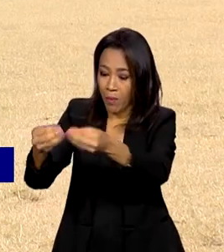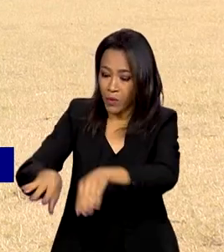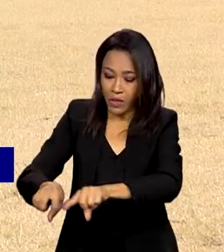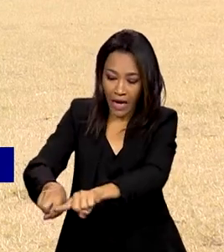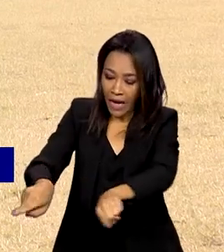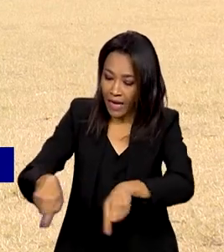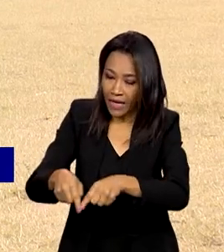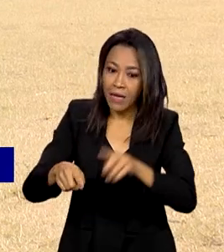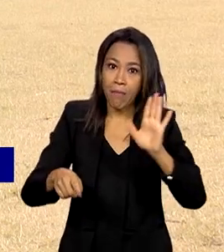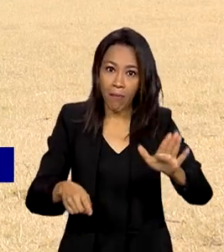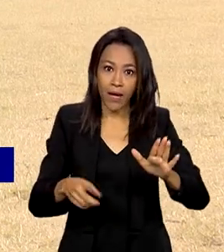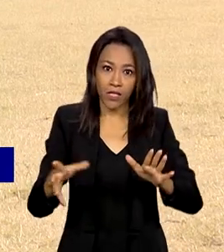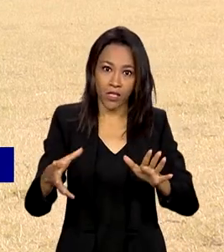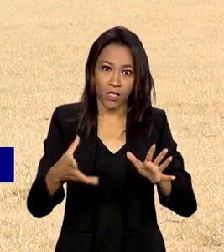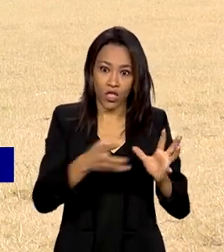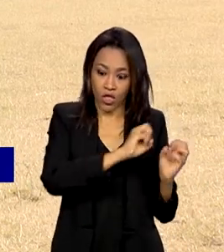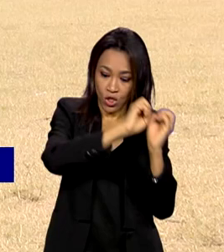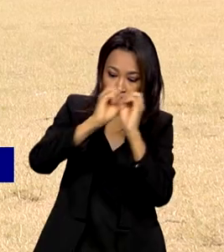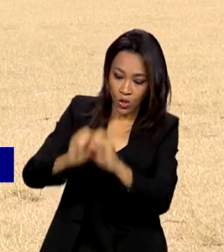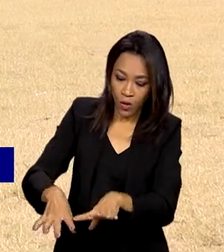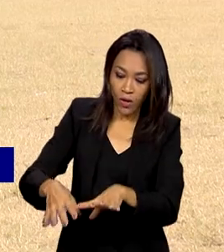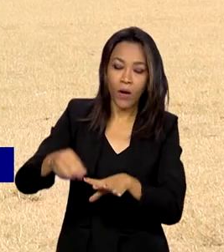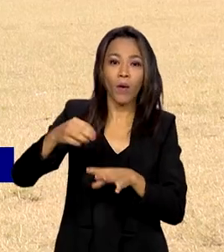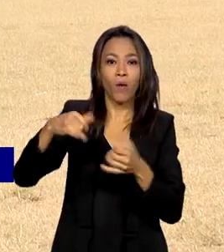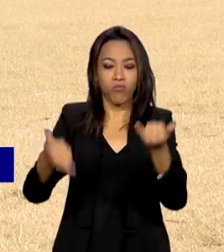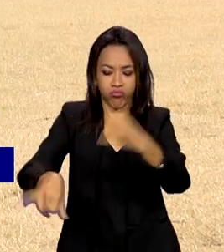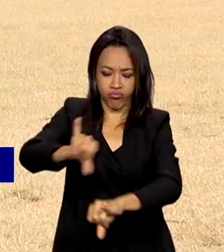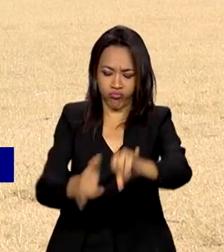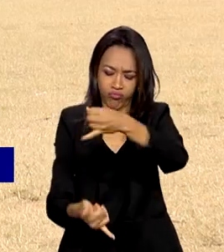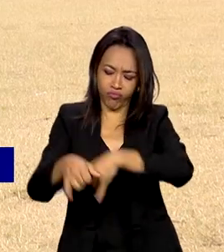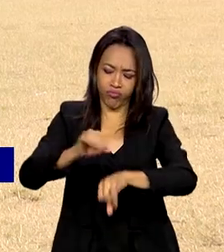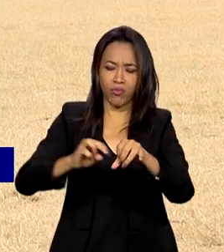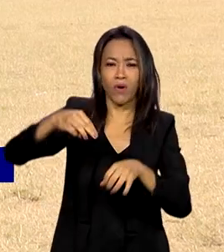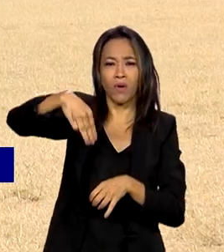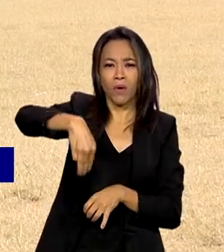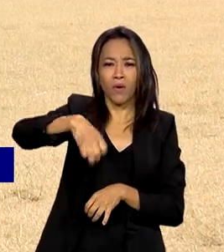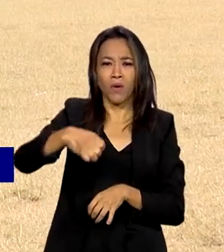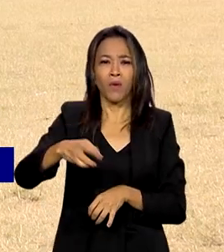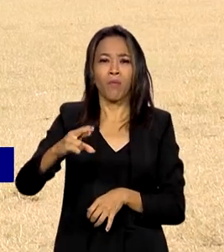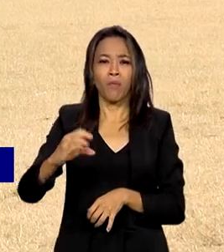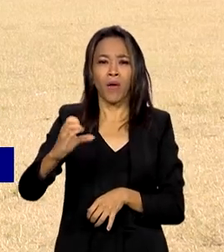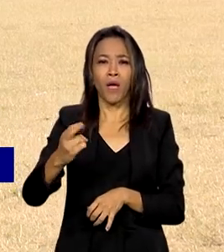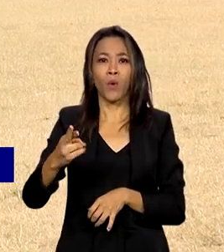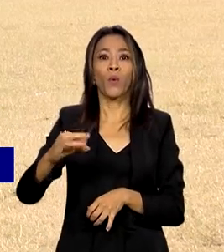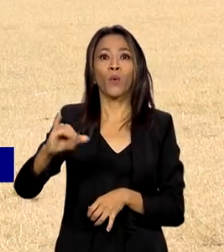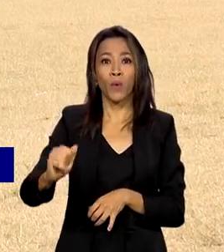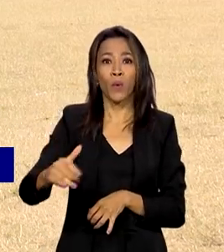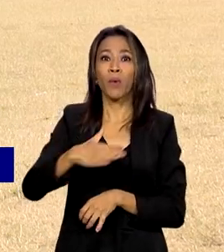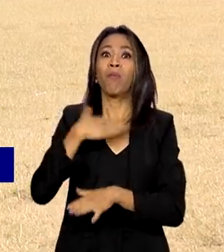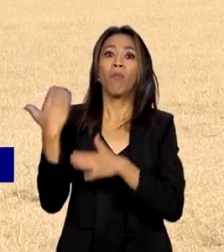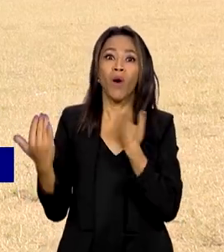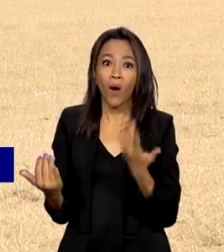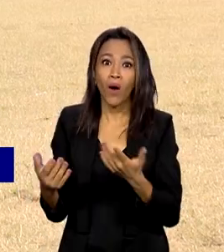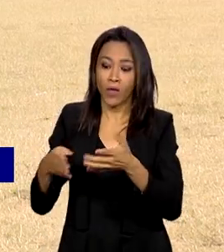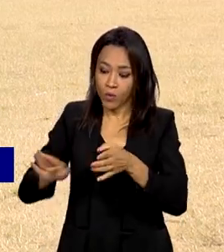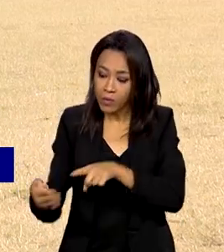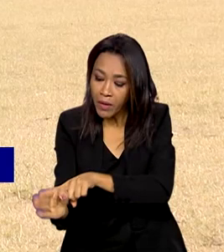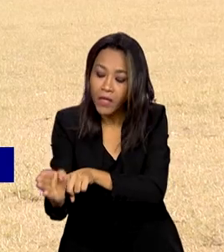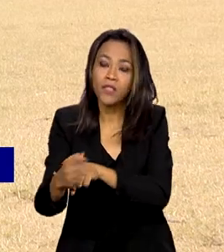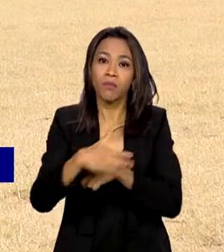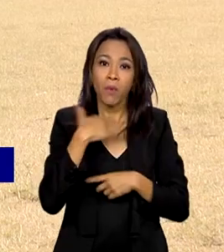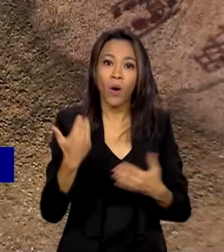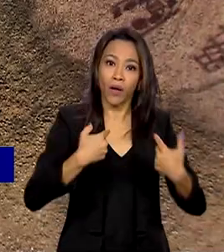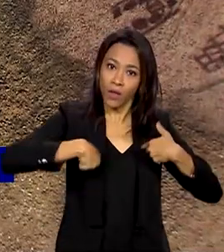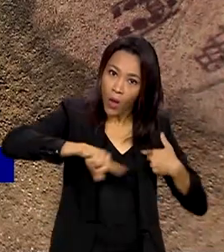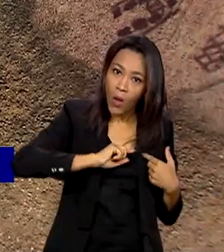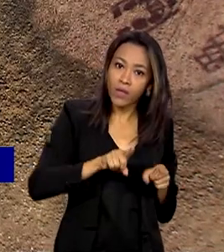vocês começarem a jogar o mercúrio, mexerem com o garimpo, vocês vão matar tudo. Tanto faz a gente e também os animais e